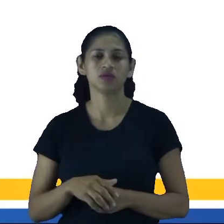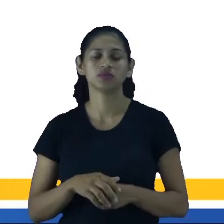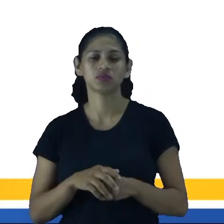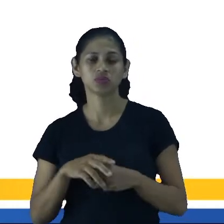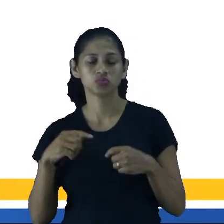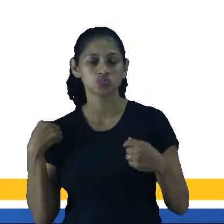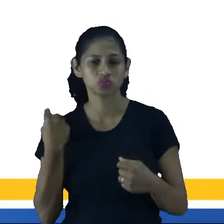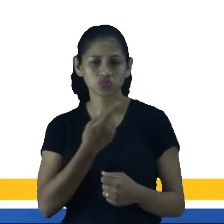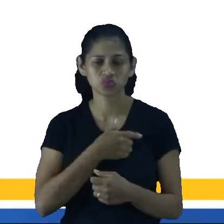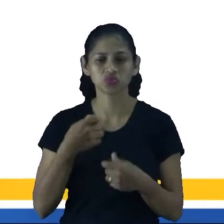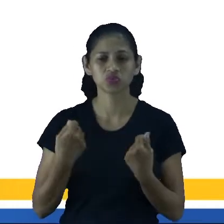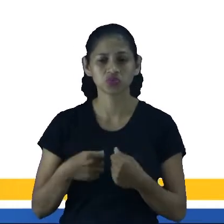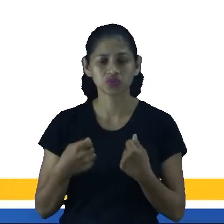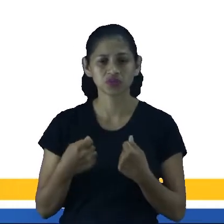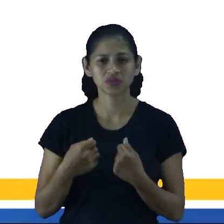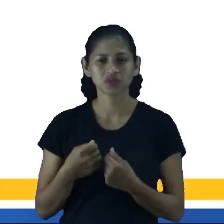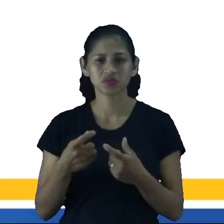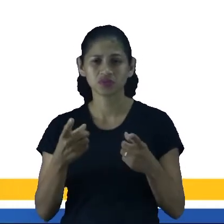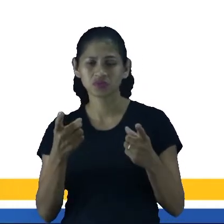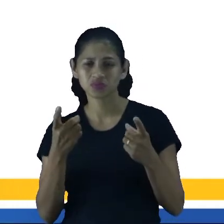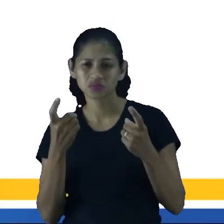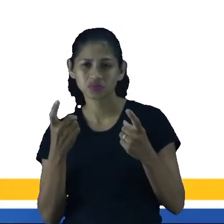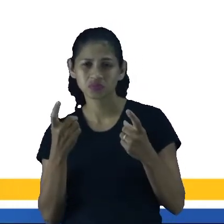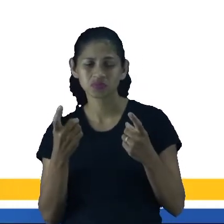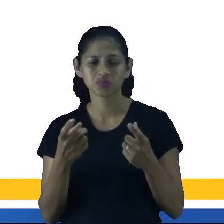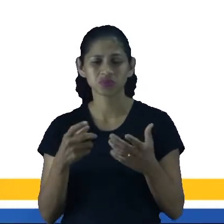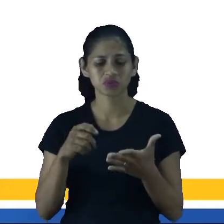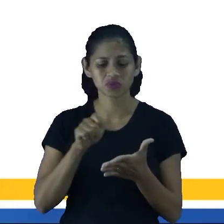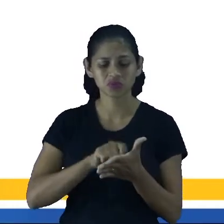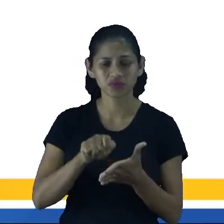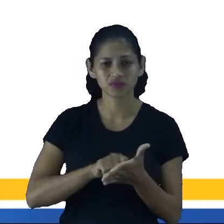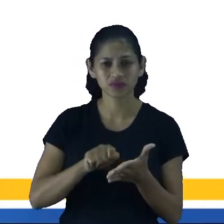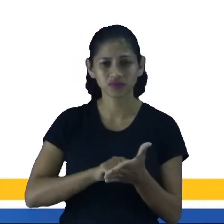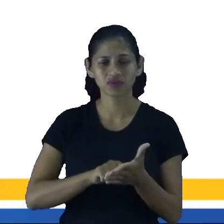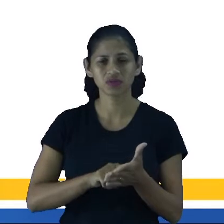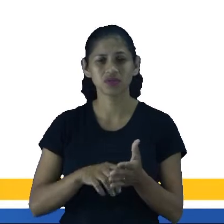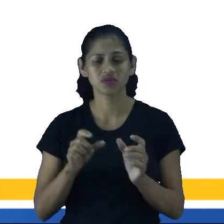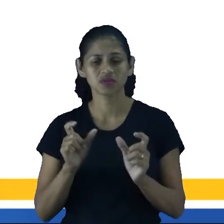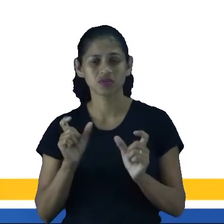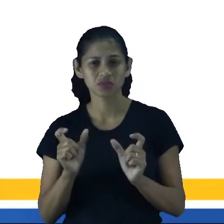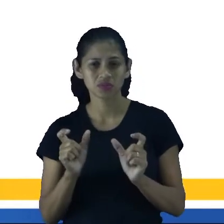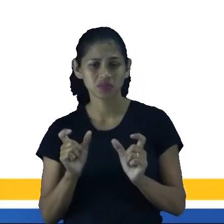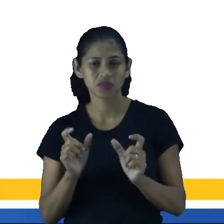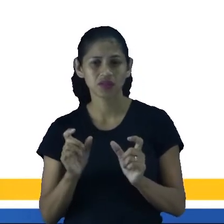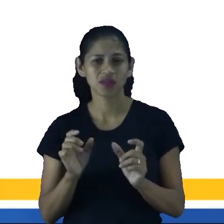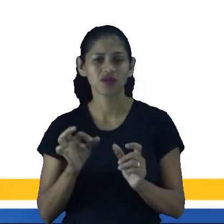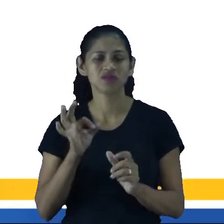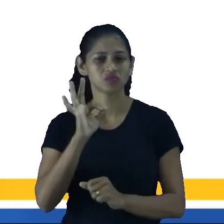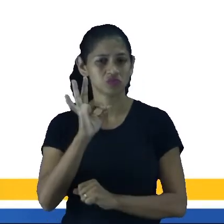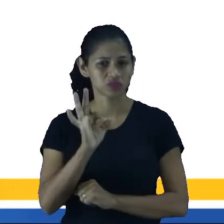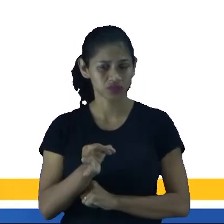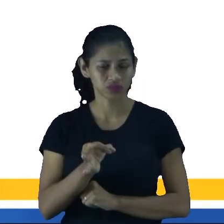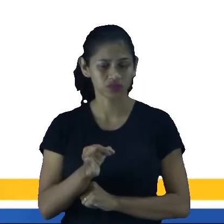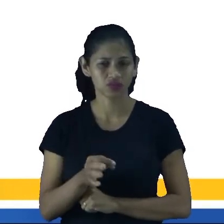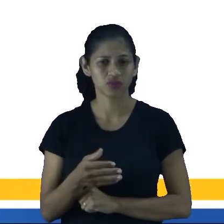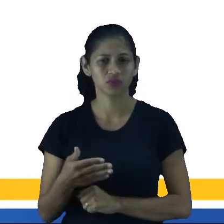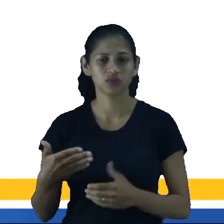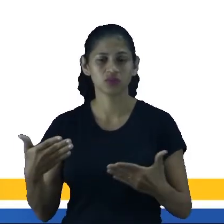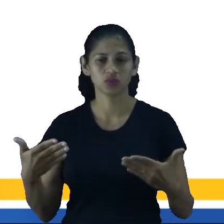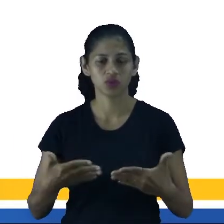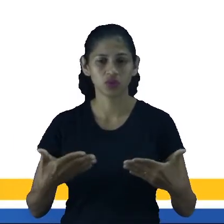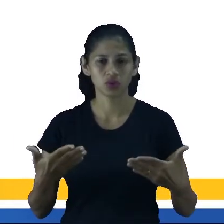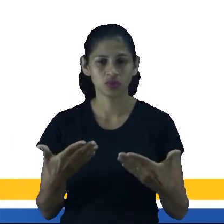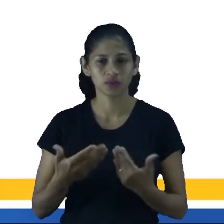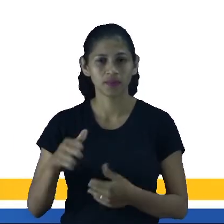Utilizar a maneira da norma culta da Língua. Então hoje nós vamos entender um